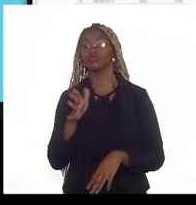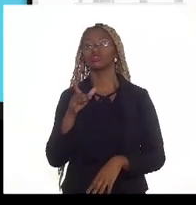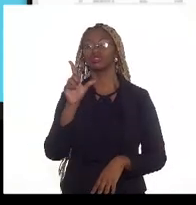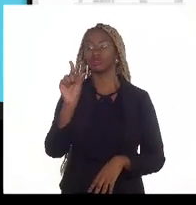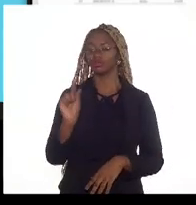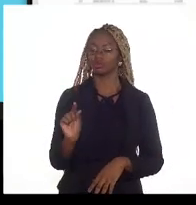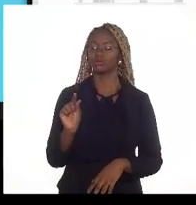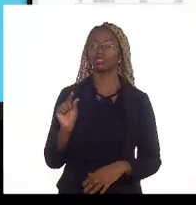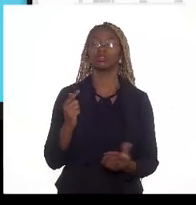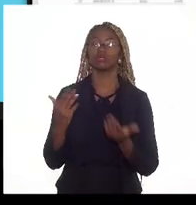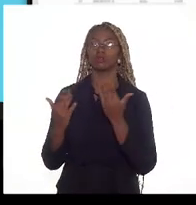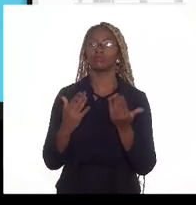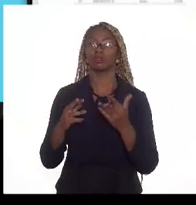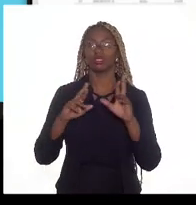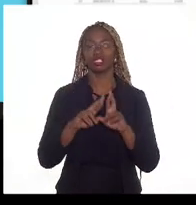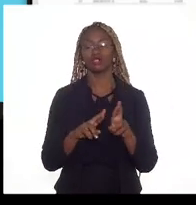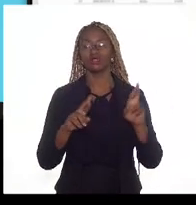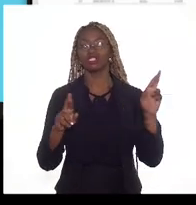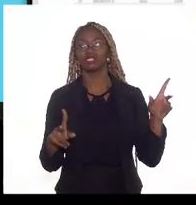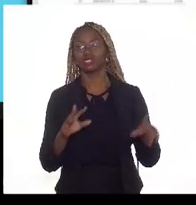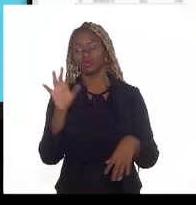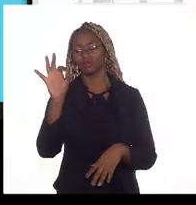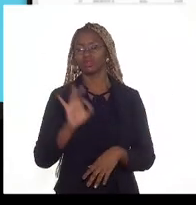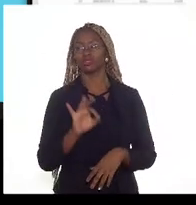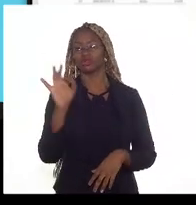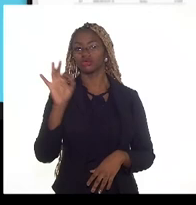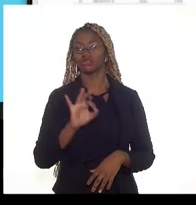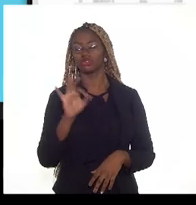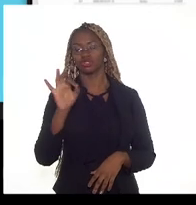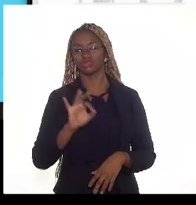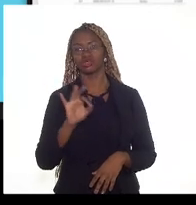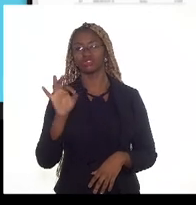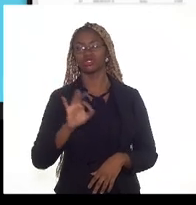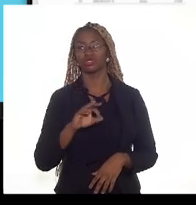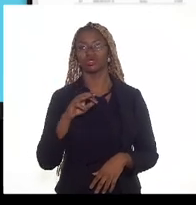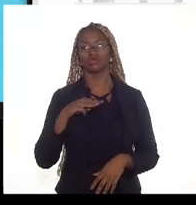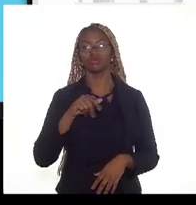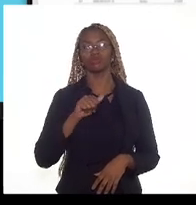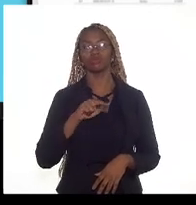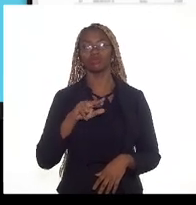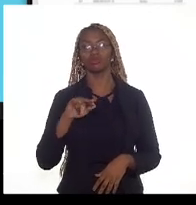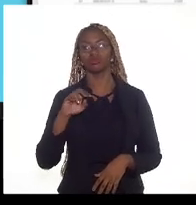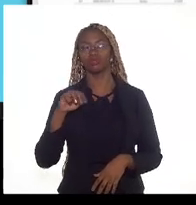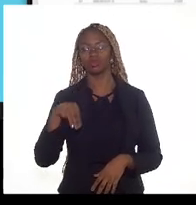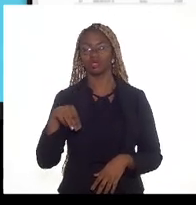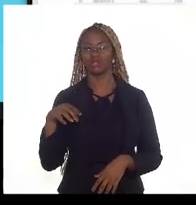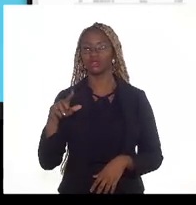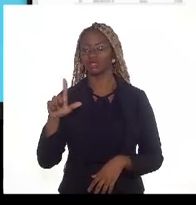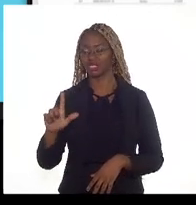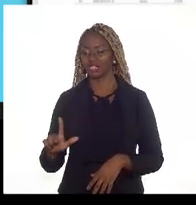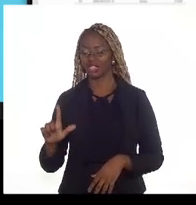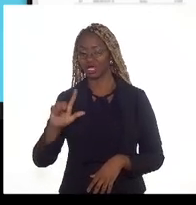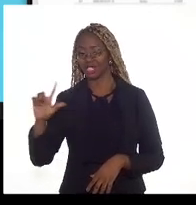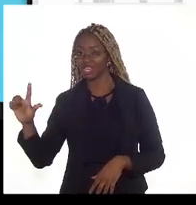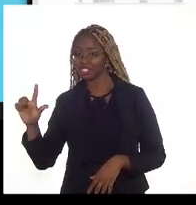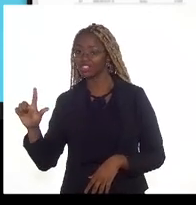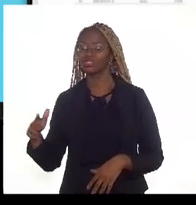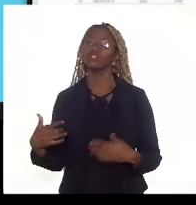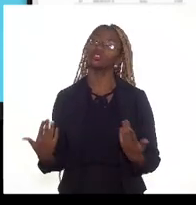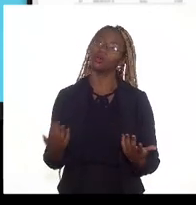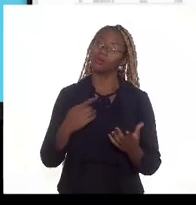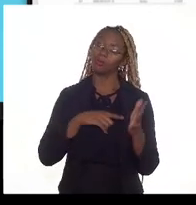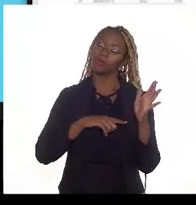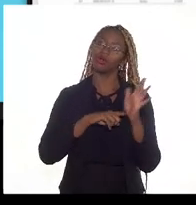do que aquela diferença percentual para os campos de Marlin Leste e aí eu pergunto se essa diferença aqui